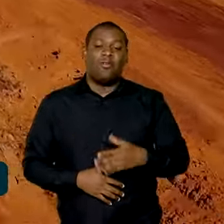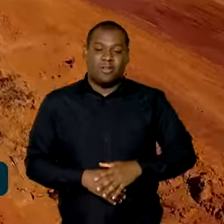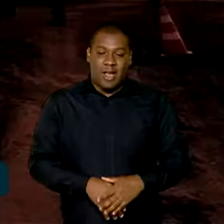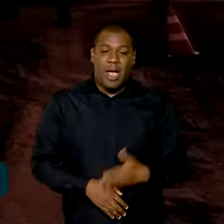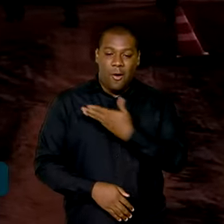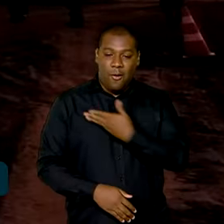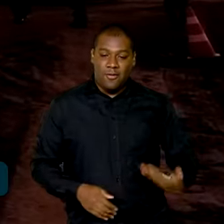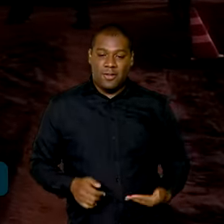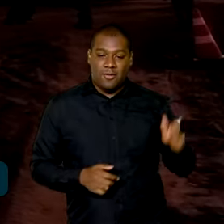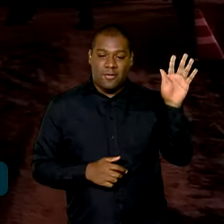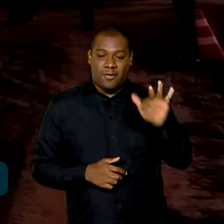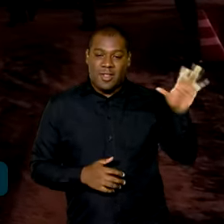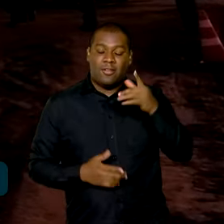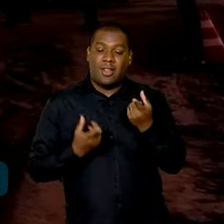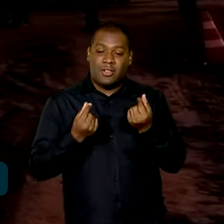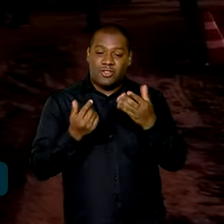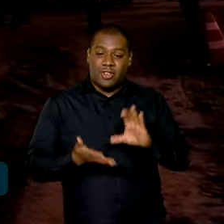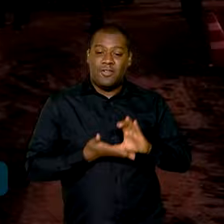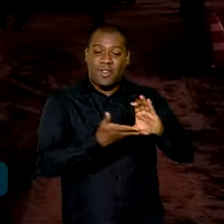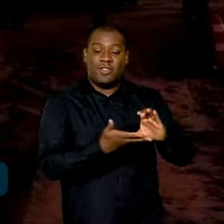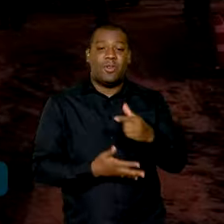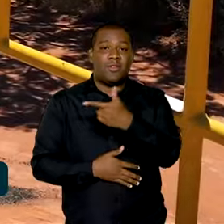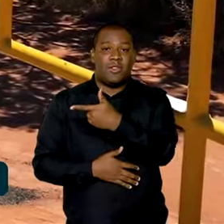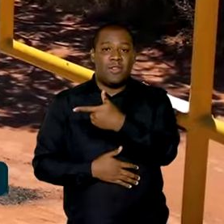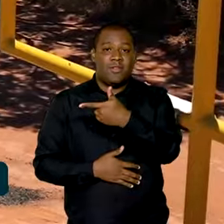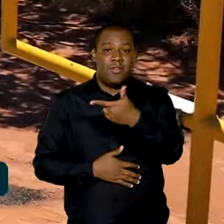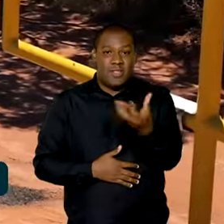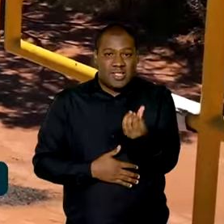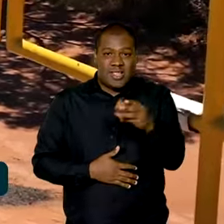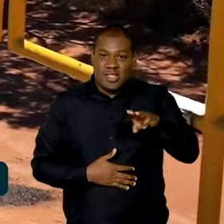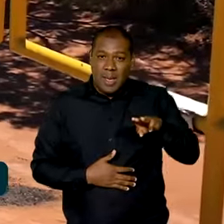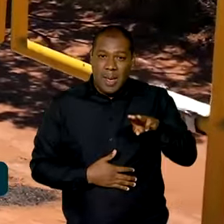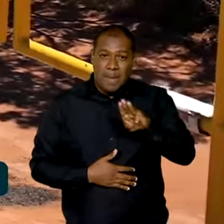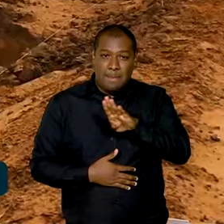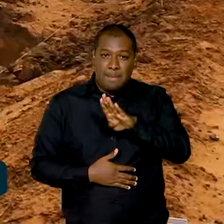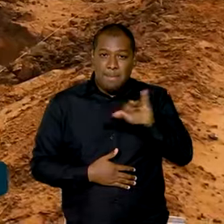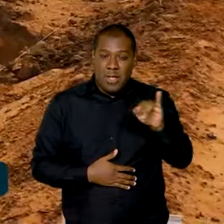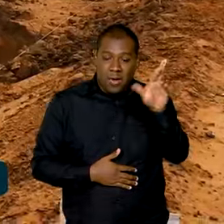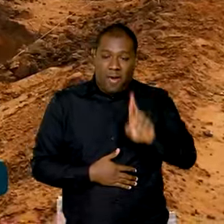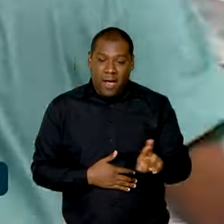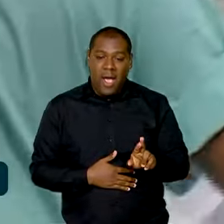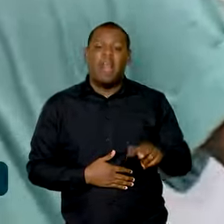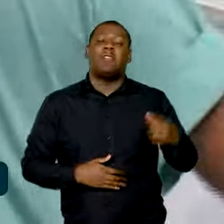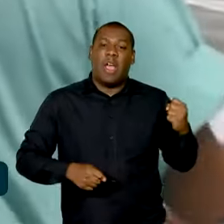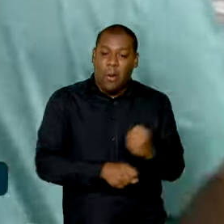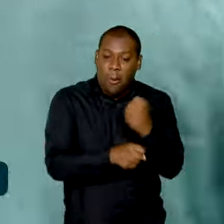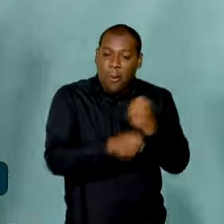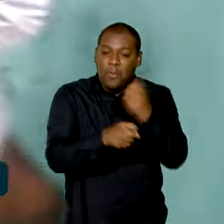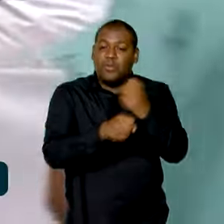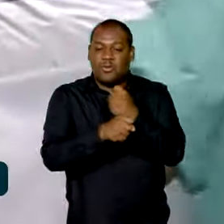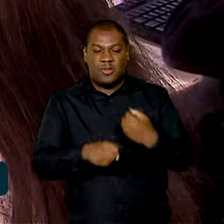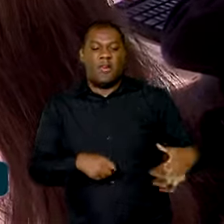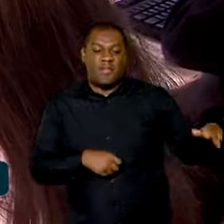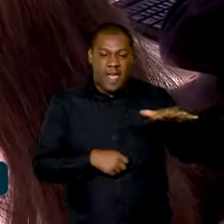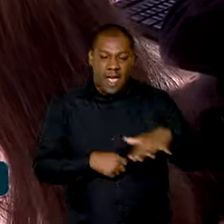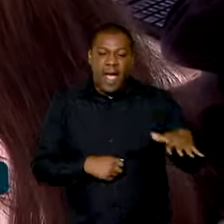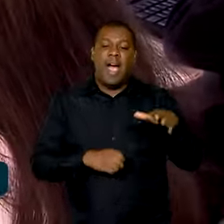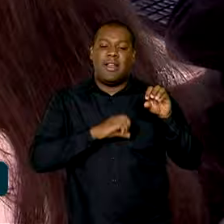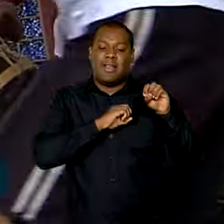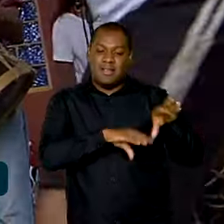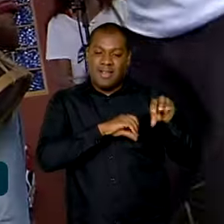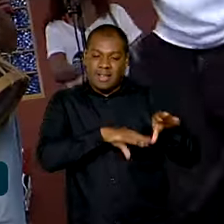bilhões de reais em mais de 6.700 obras e equipamentos em todo o país, nas áreas de saúde,